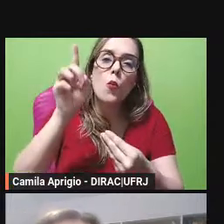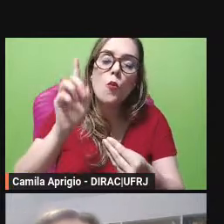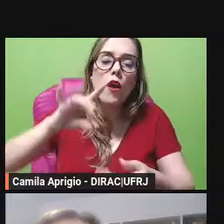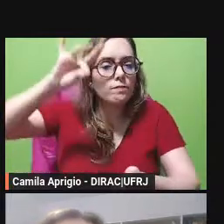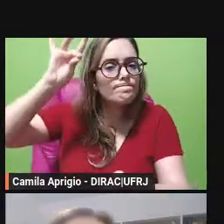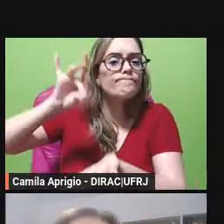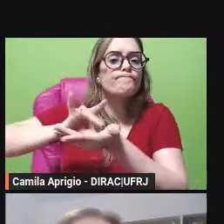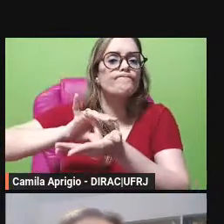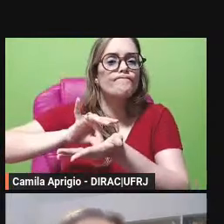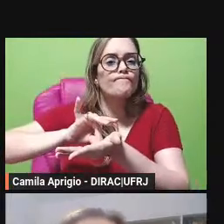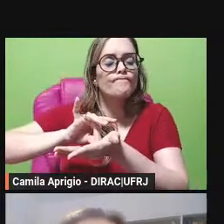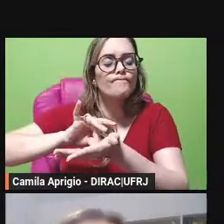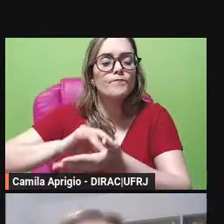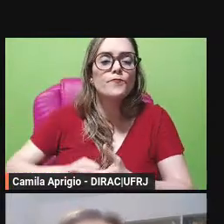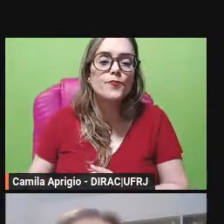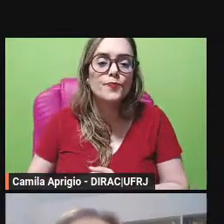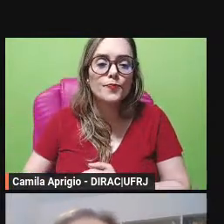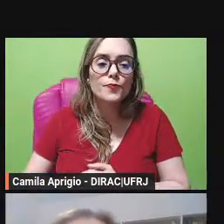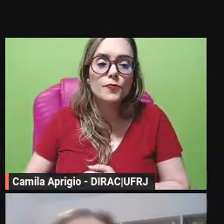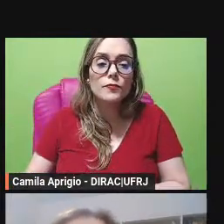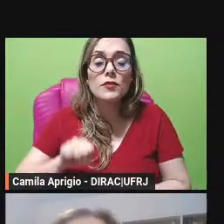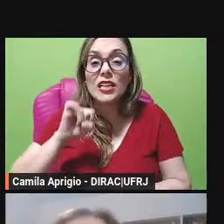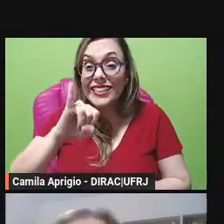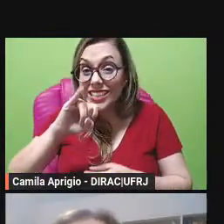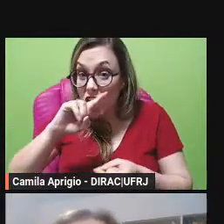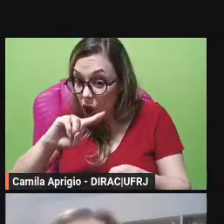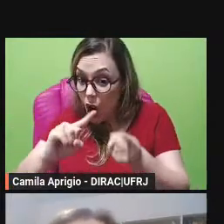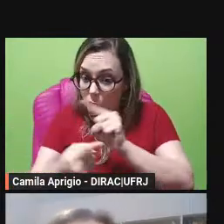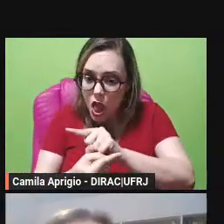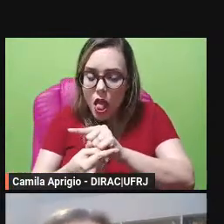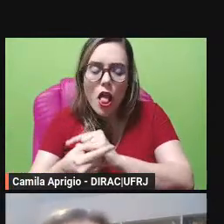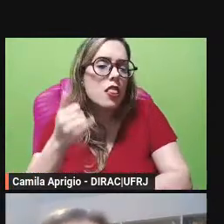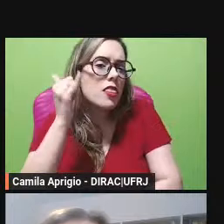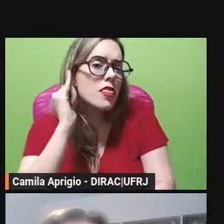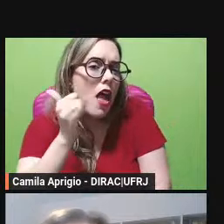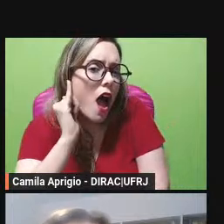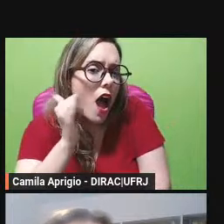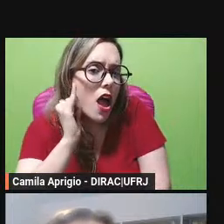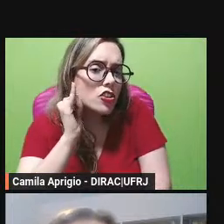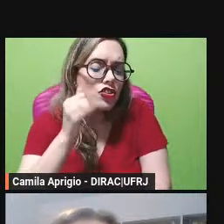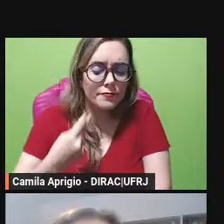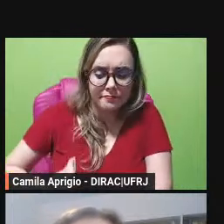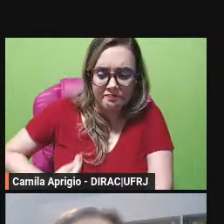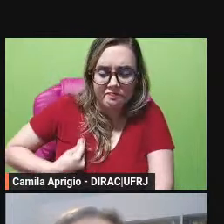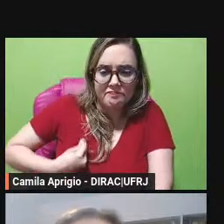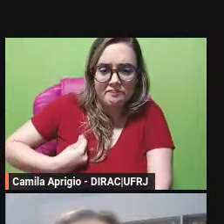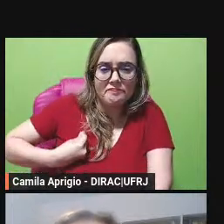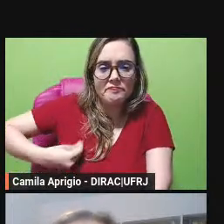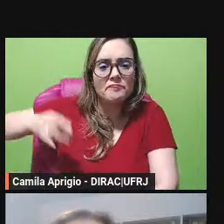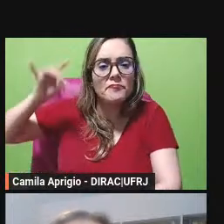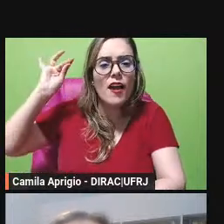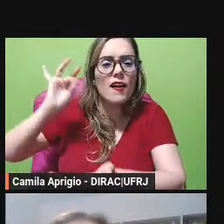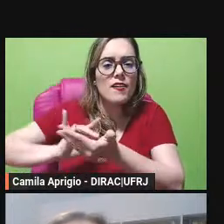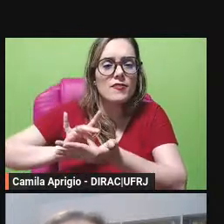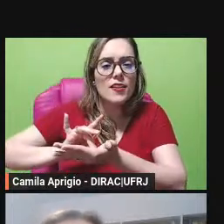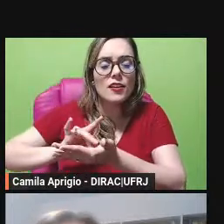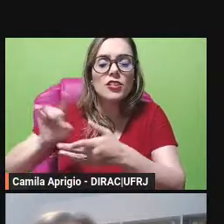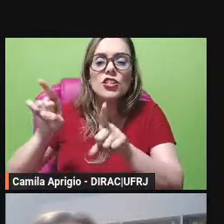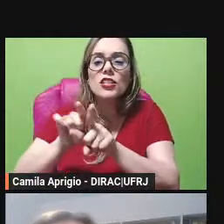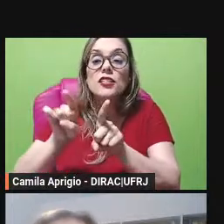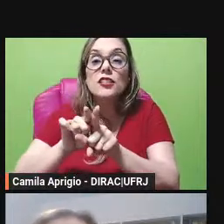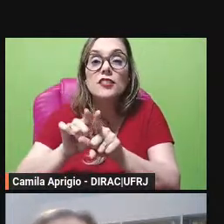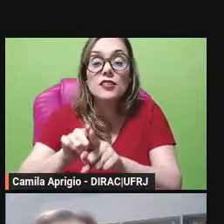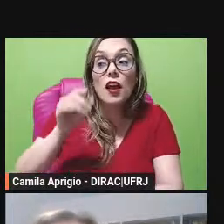se ao contrário em vez de usar uma narrativa de fato real ele usar uma narrativa de fato